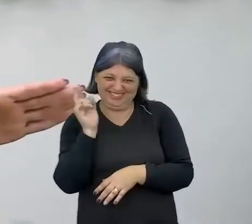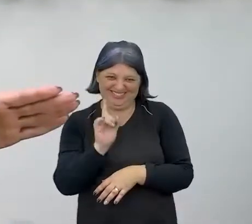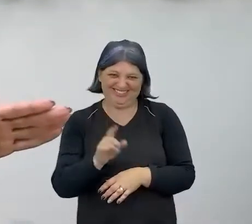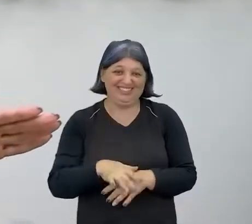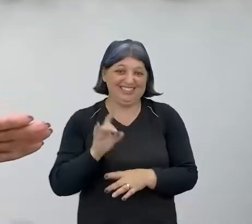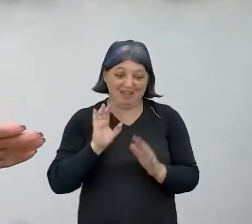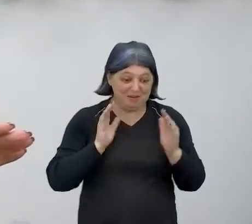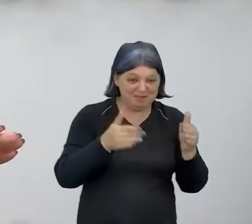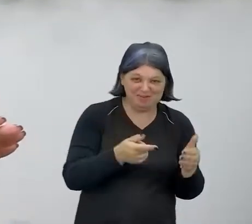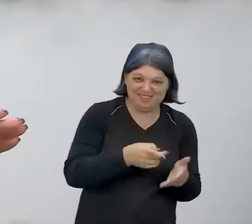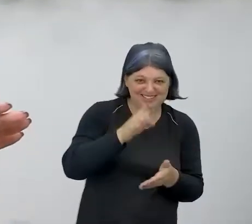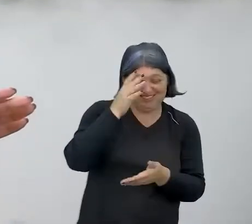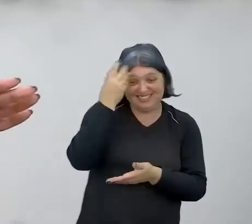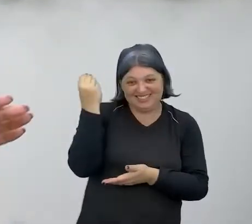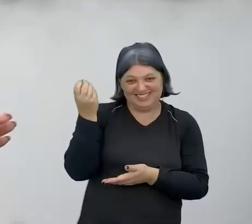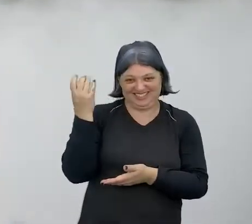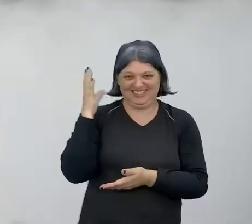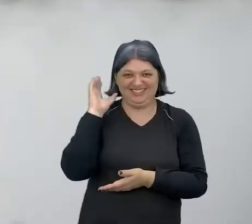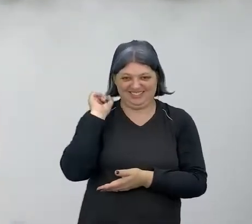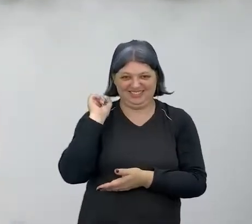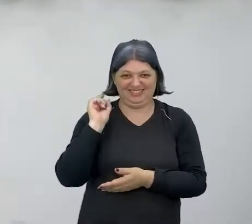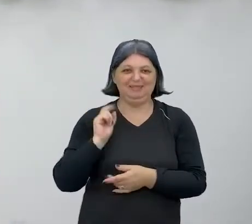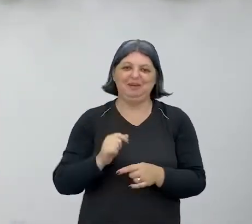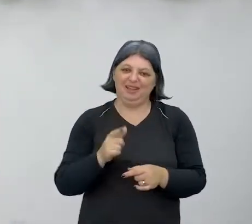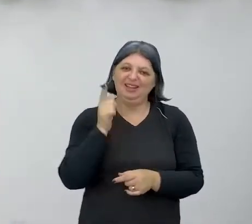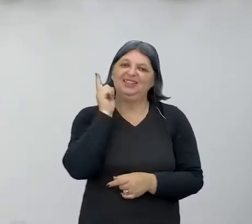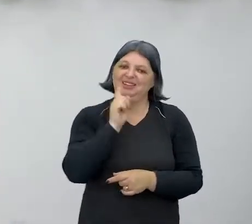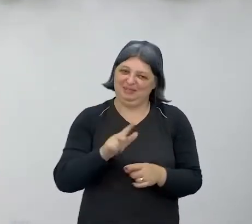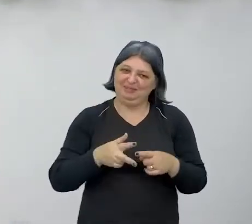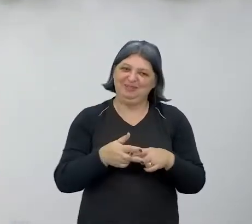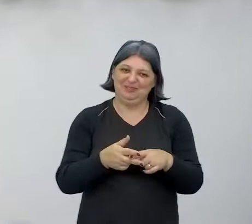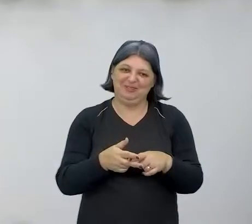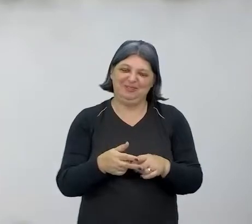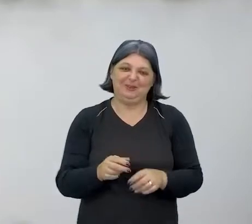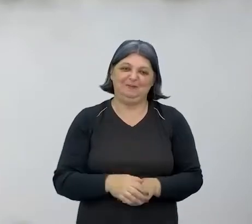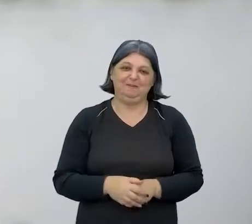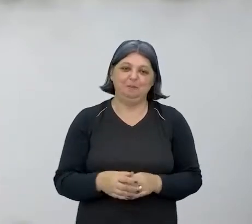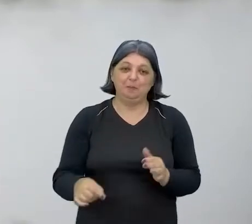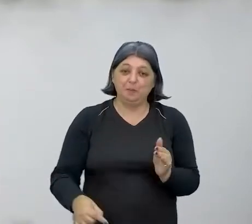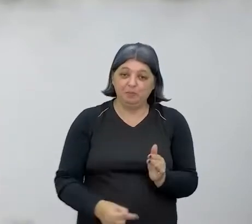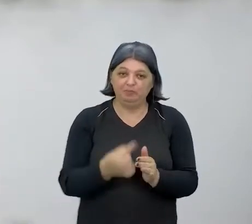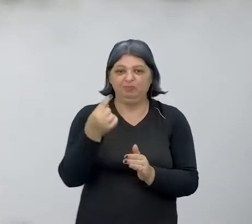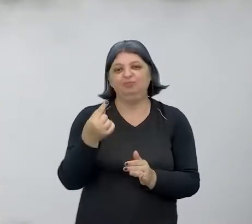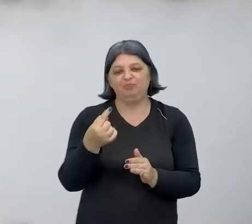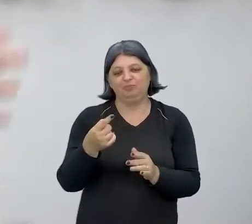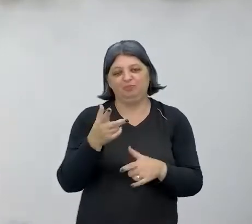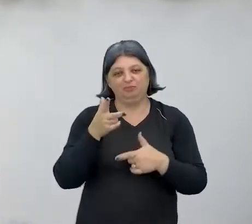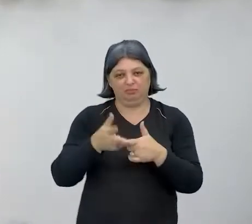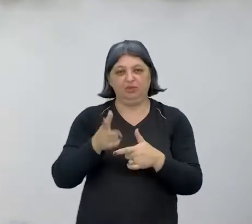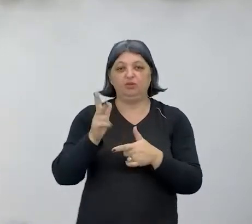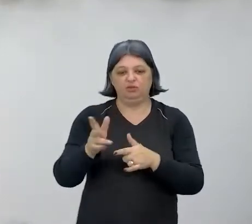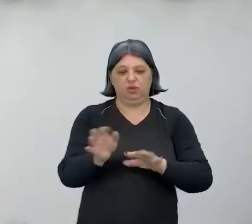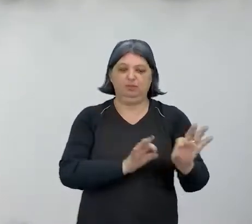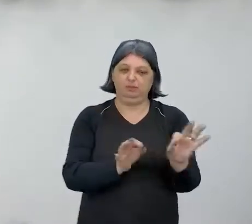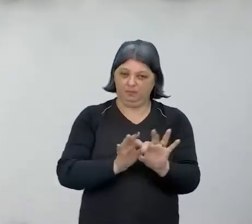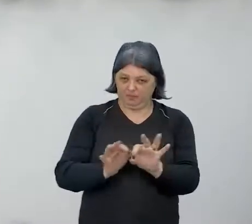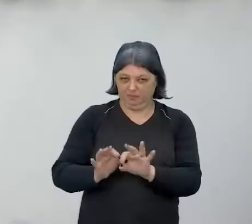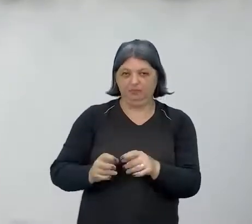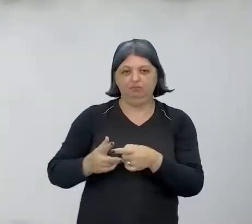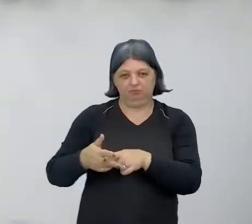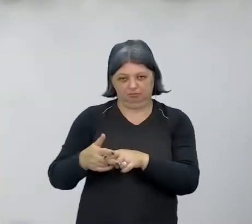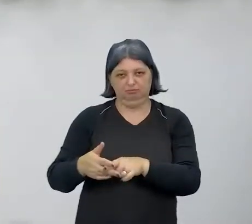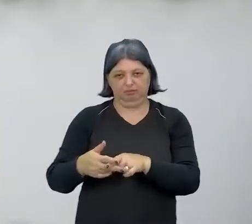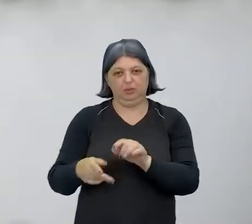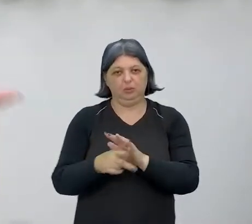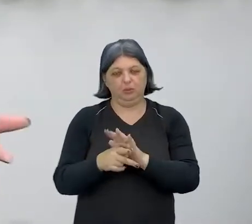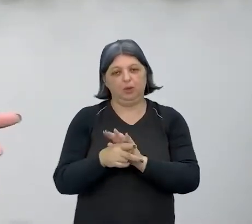surdos, eu esqueci das crianças ouvintes. Mas deu tempo de corrigir, assim, antes do primeiro vídeo ir para o ar mesmo, eu já recuperei e coloquei